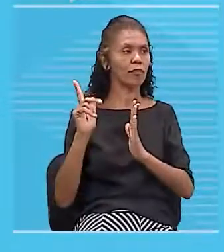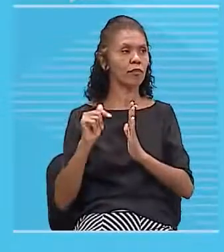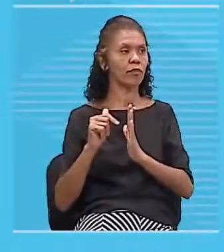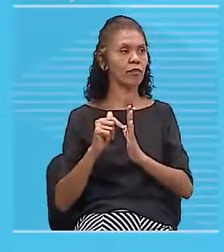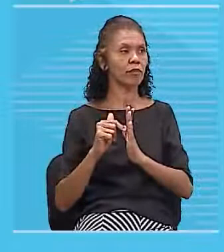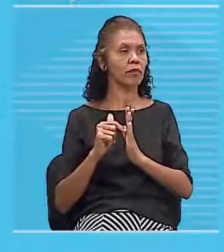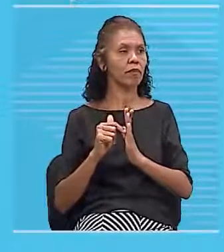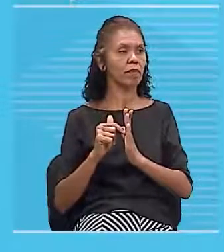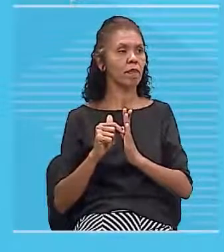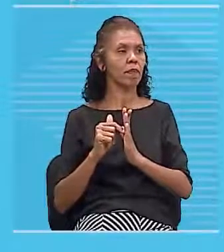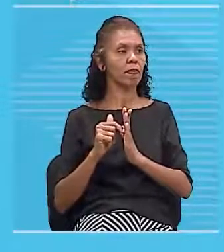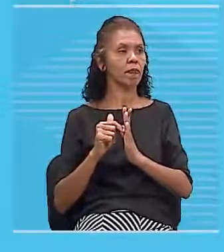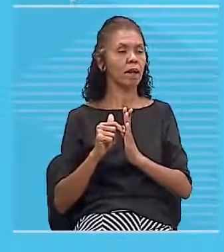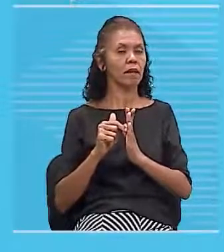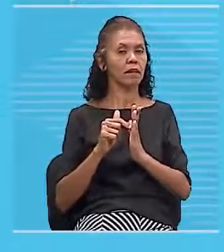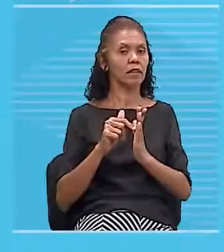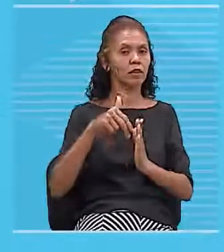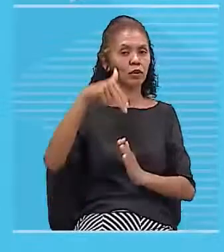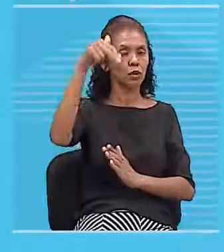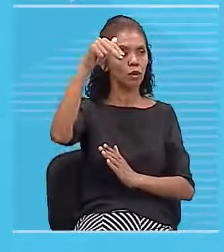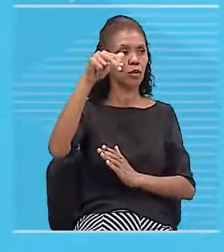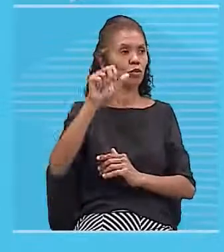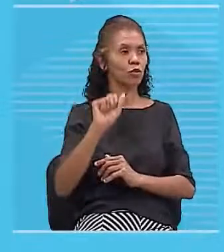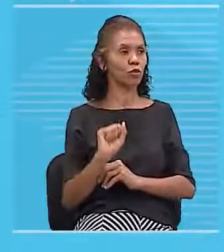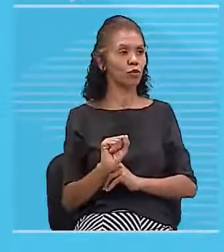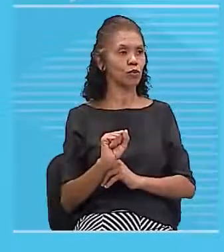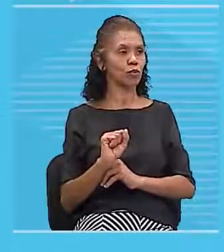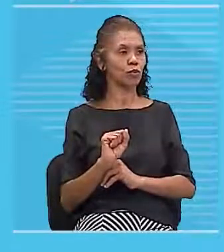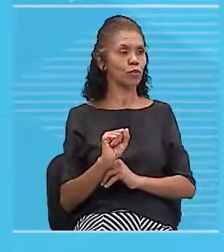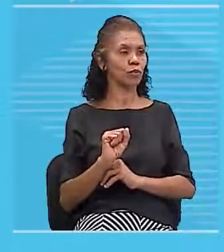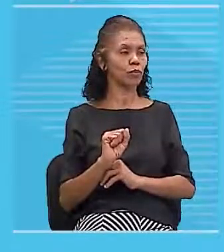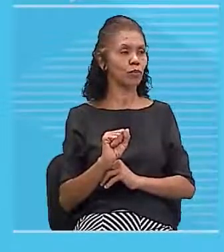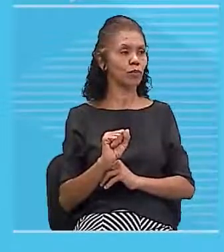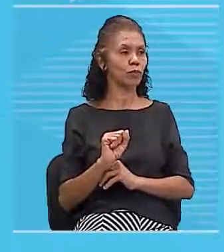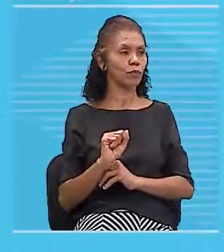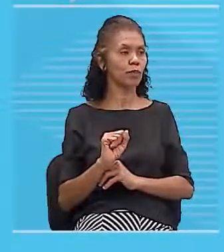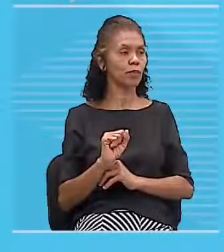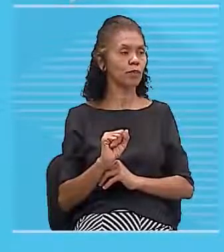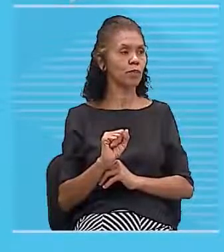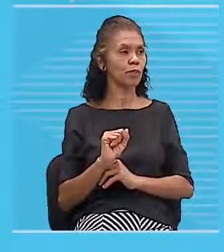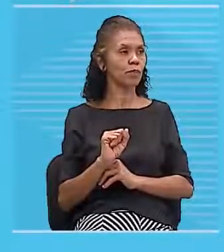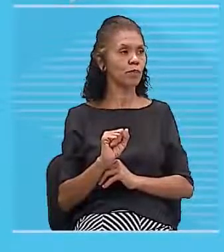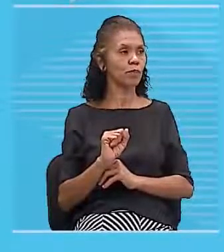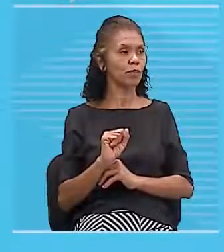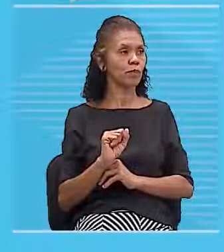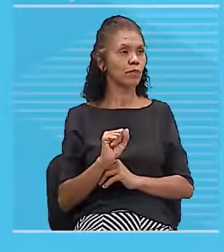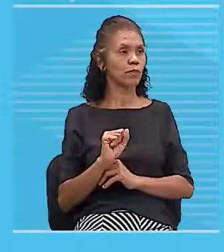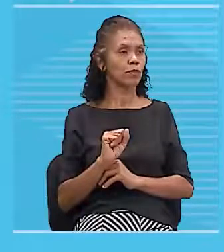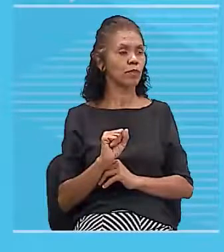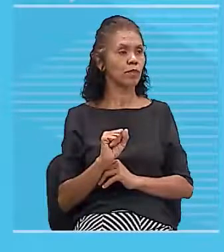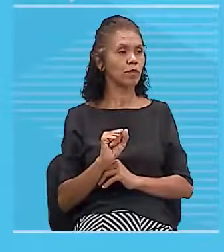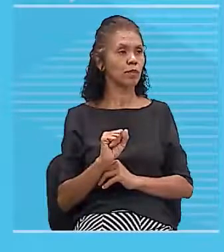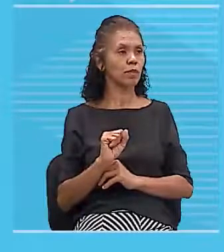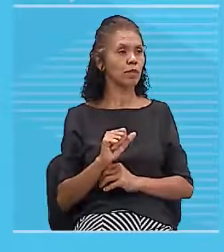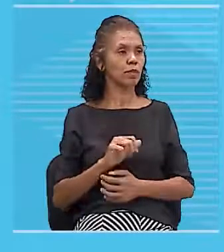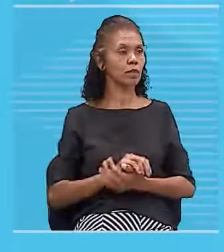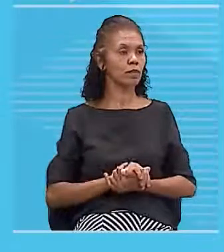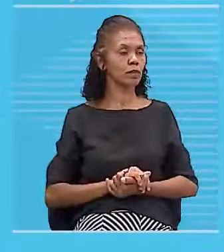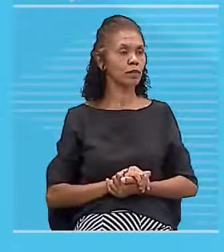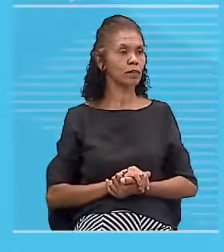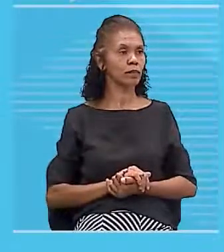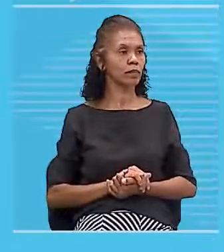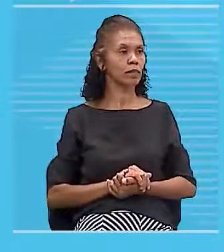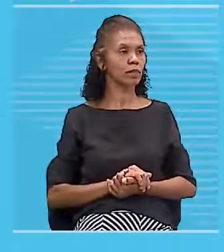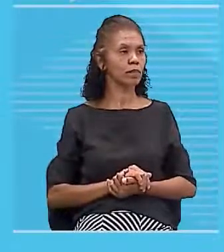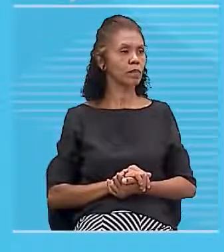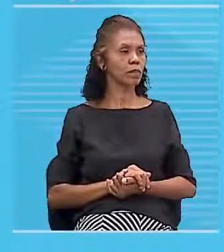ela sendo norte e sul ela tendo essa bipolaridade para quem não tiver conseguindo